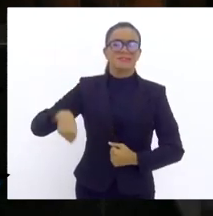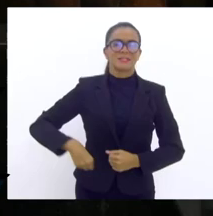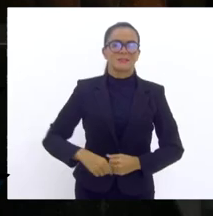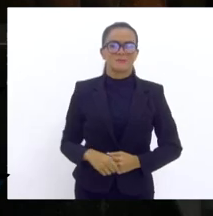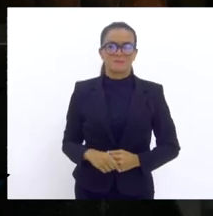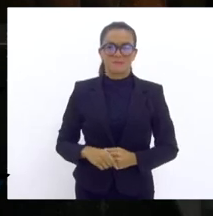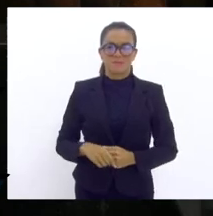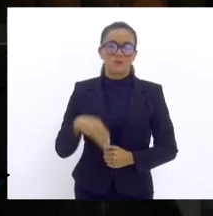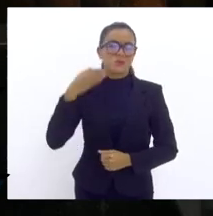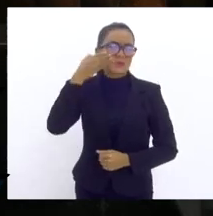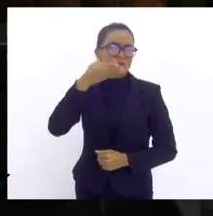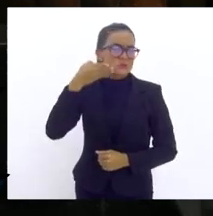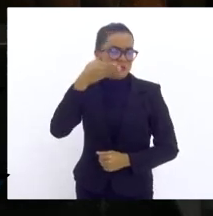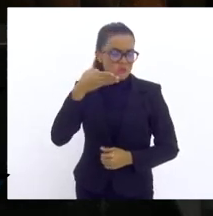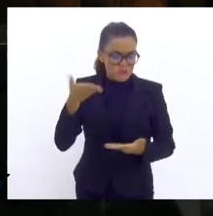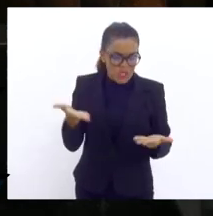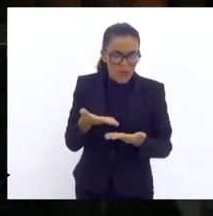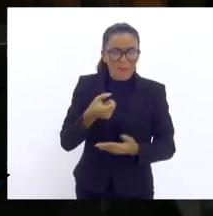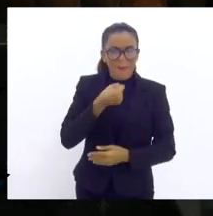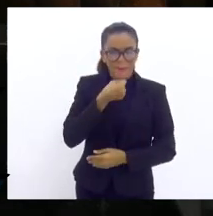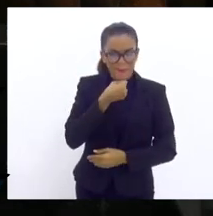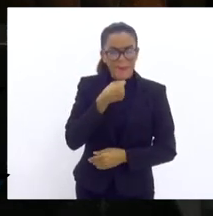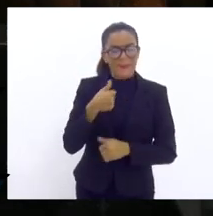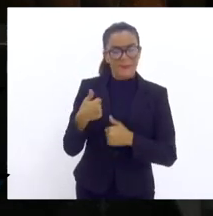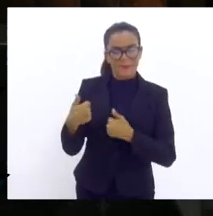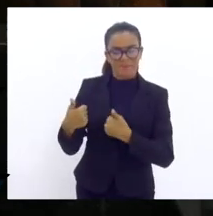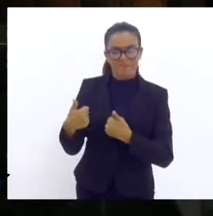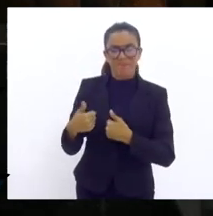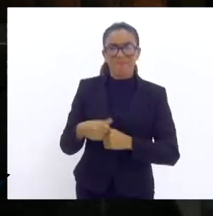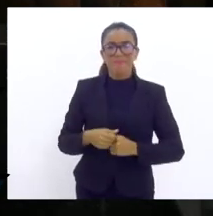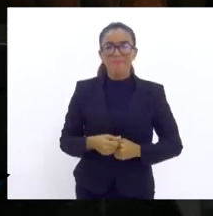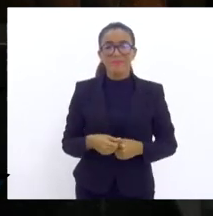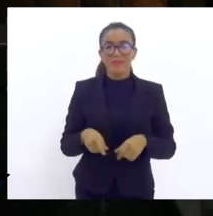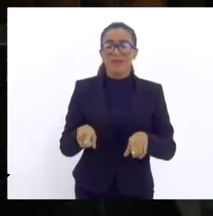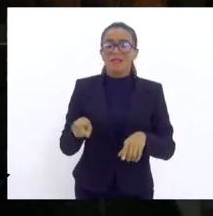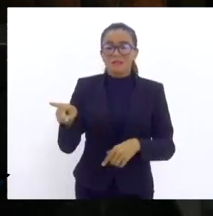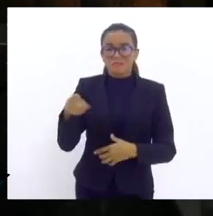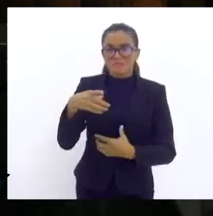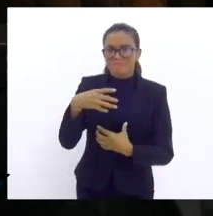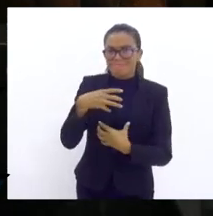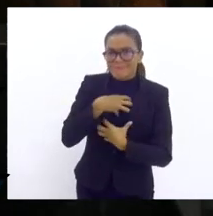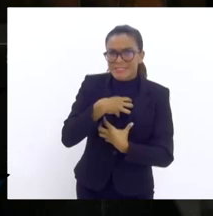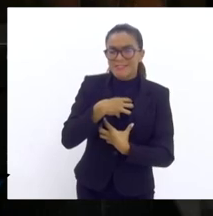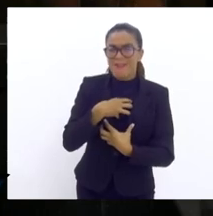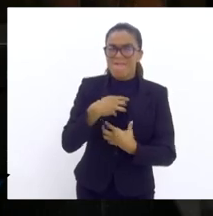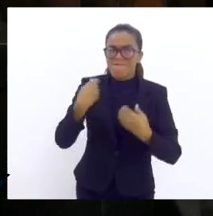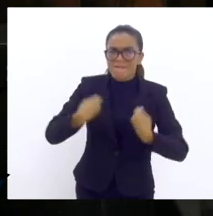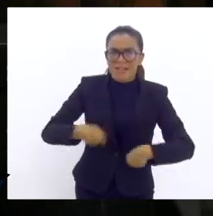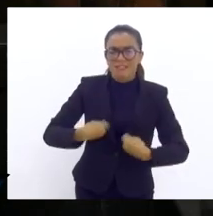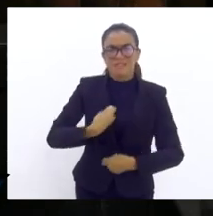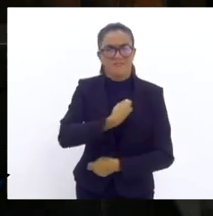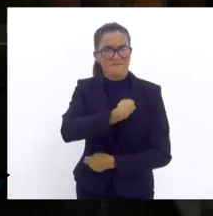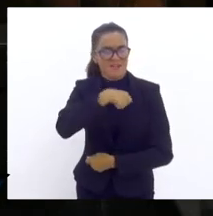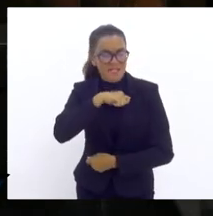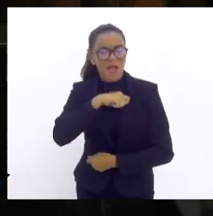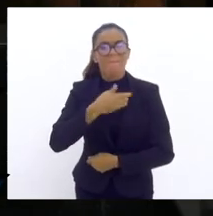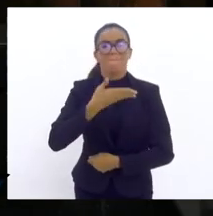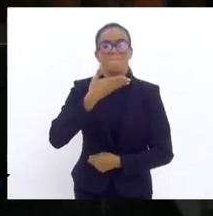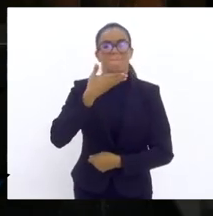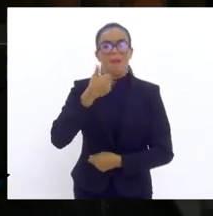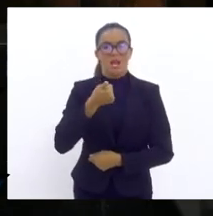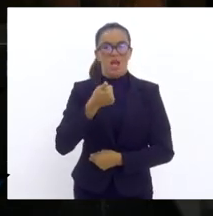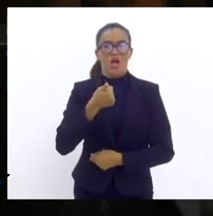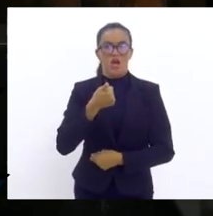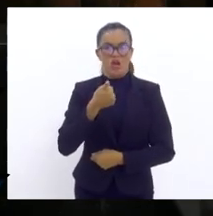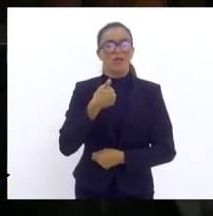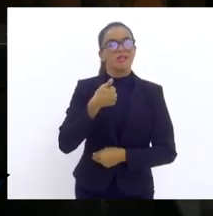que fez. e quanto mais se sentirem fiscalizados, evidentemente, mais vão